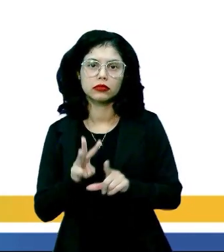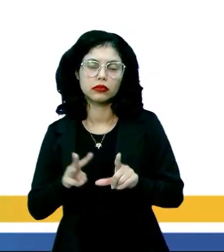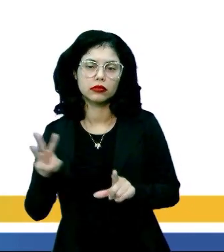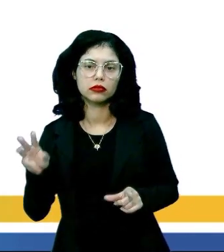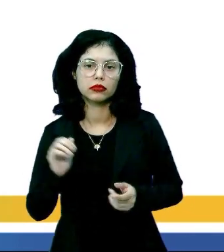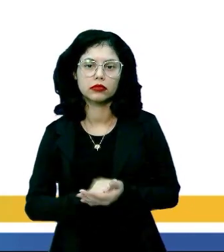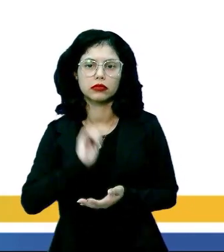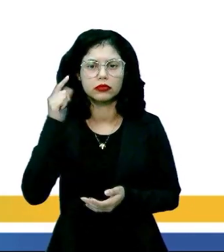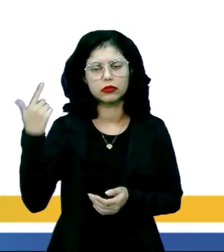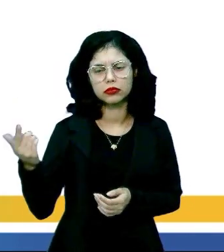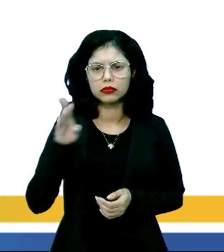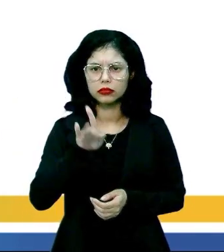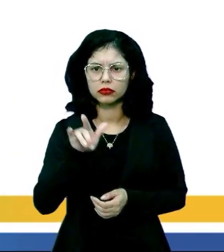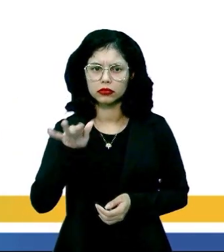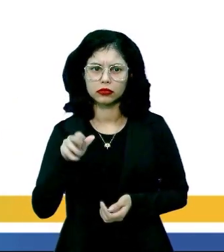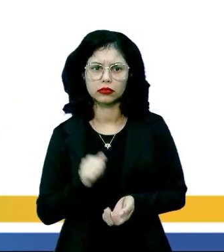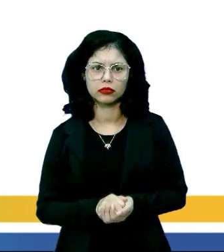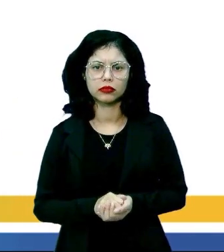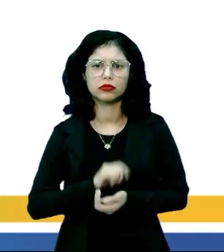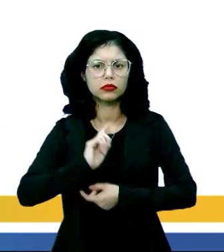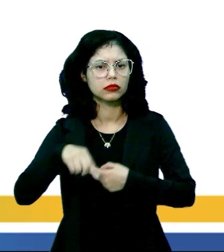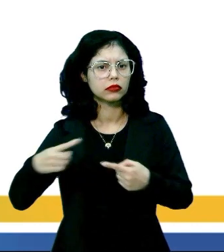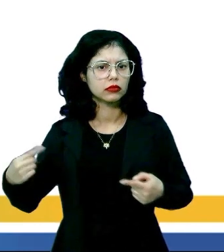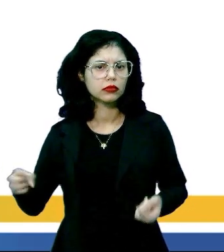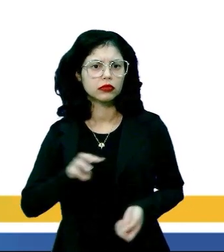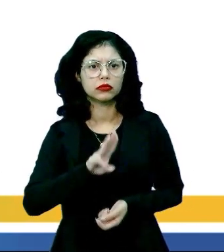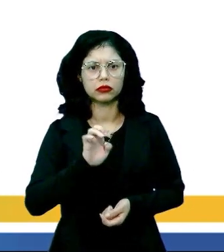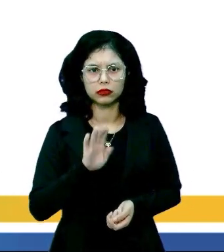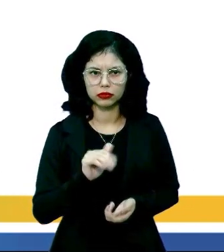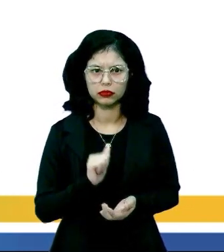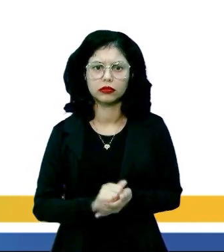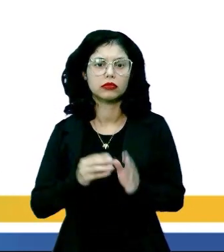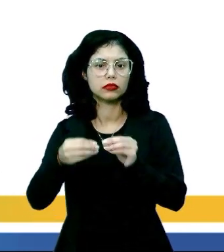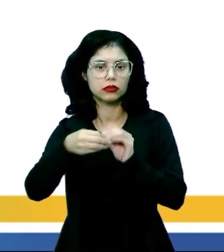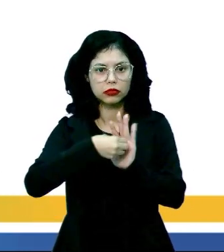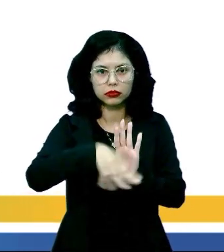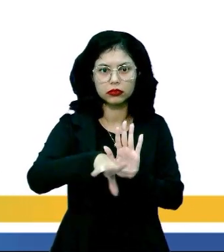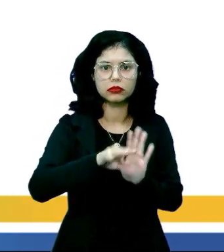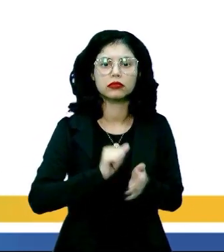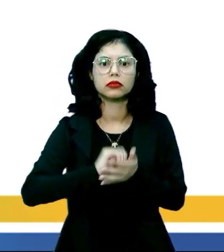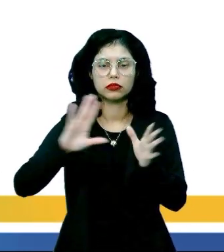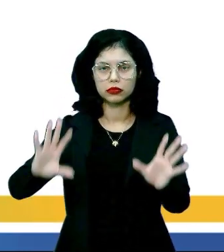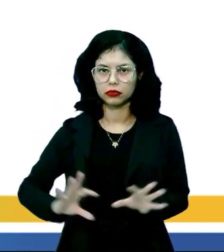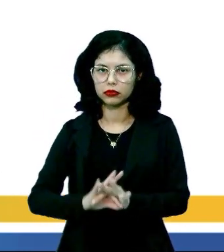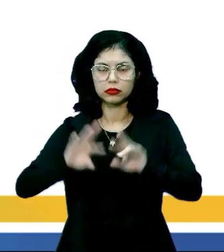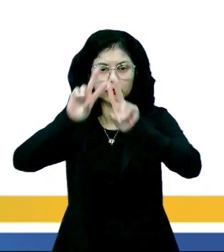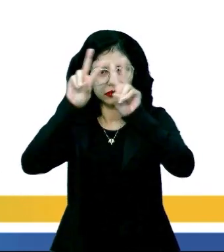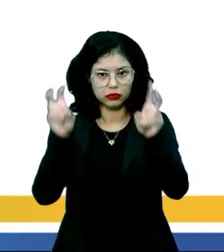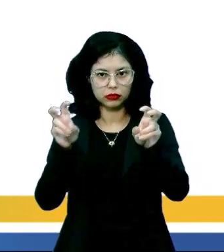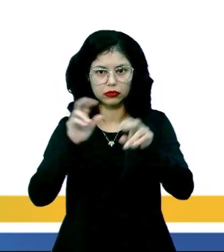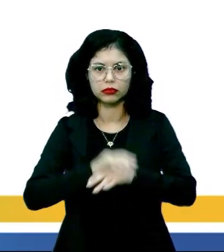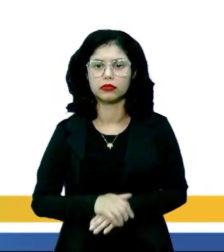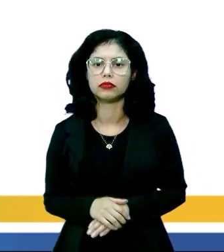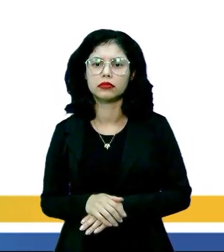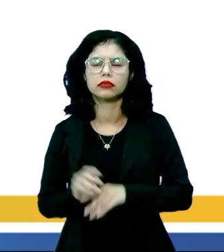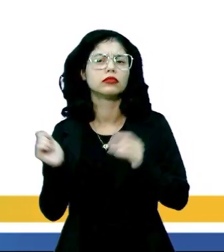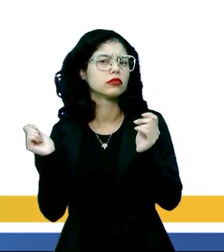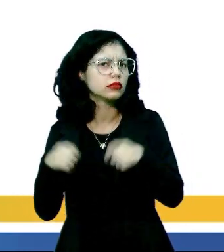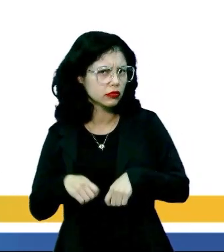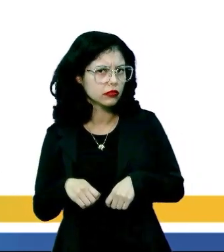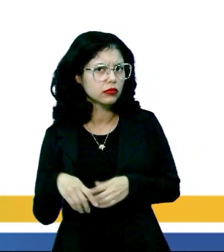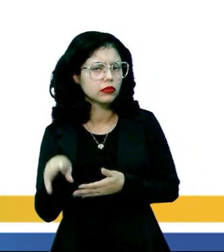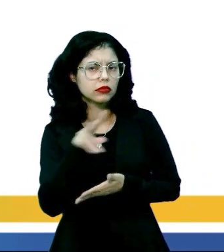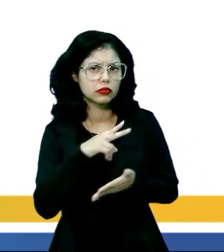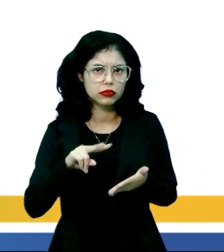imagens e links para outros blogs, páginas da web e mídias relacionadas ao seu tema.